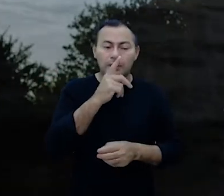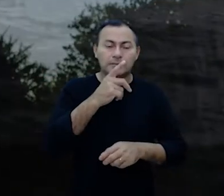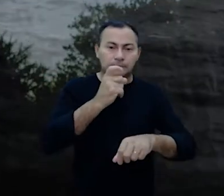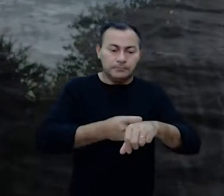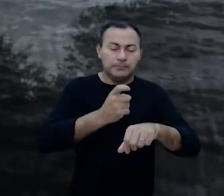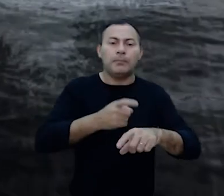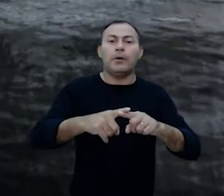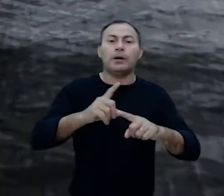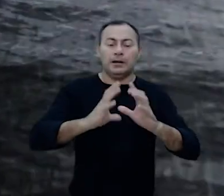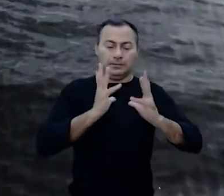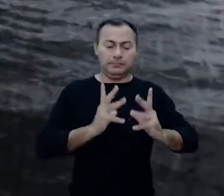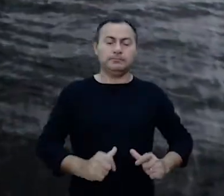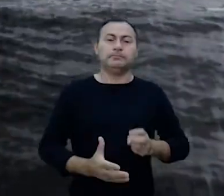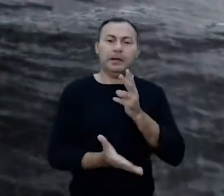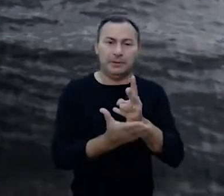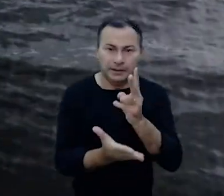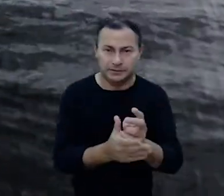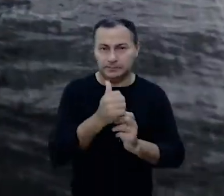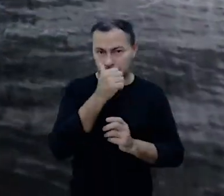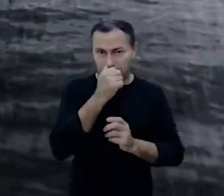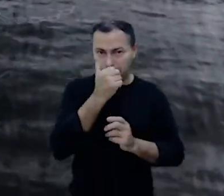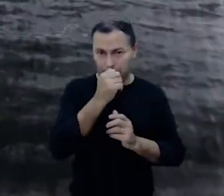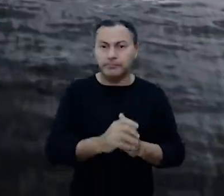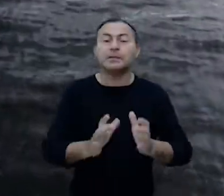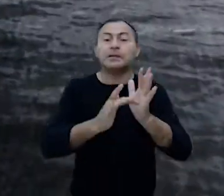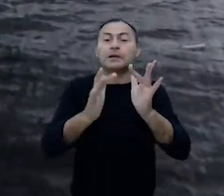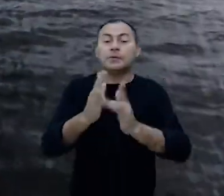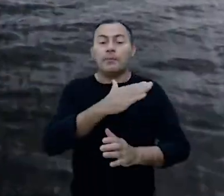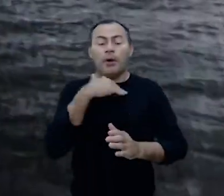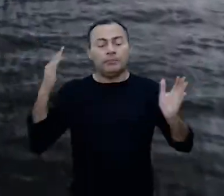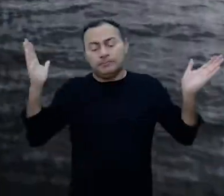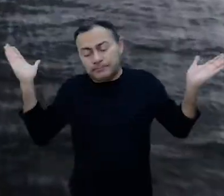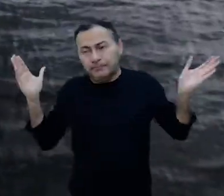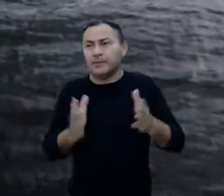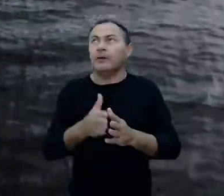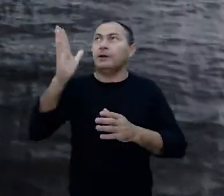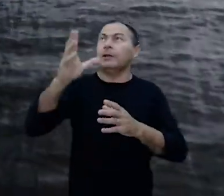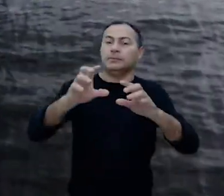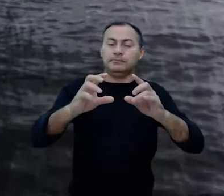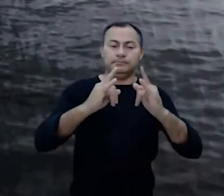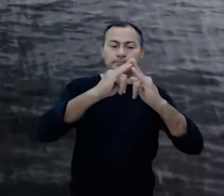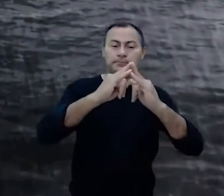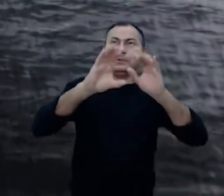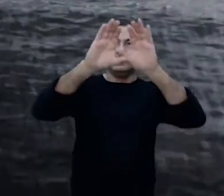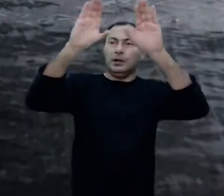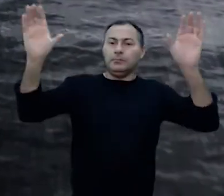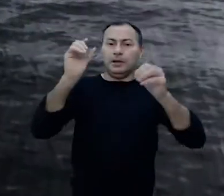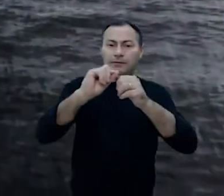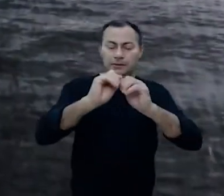solidificada porque a lavagem é permanente. Quando Jesus morreu na cruz e foi ao tabernáculo celestial,